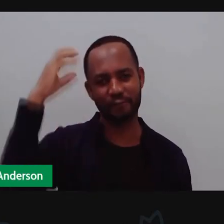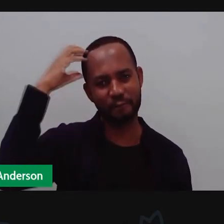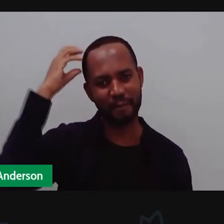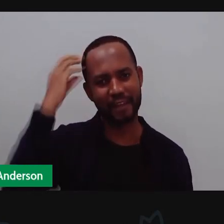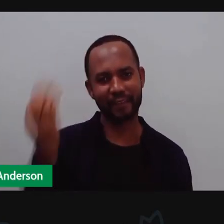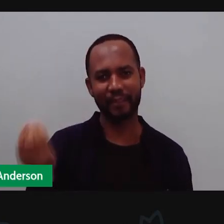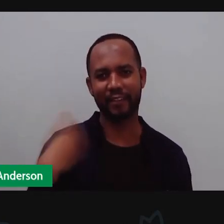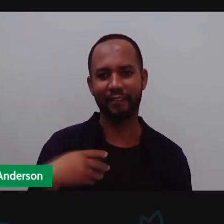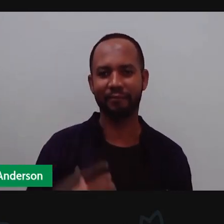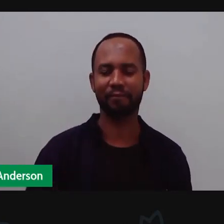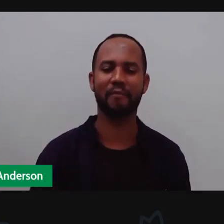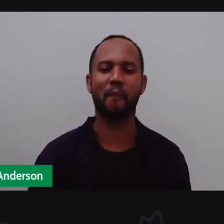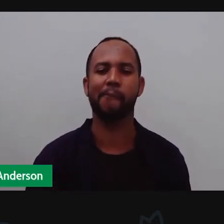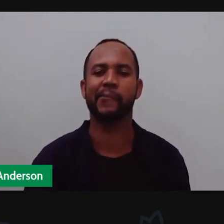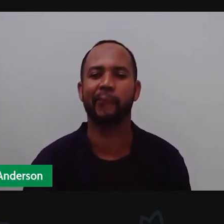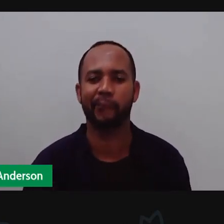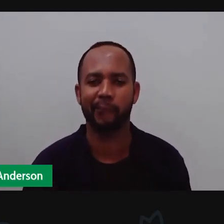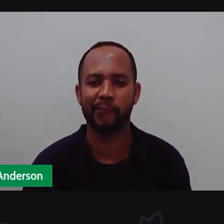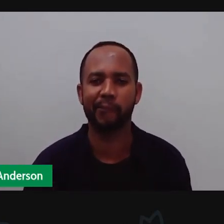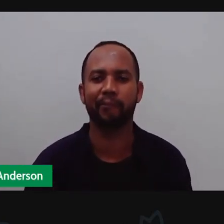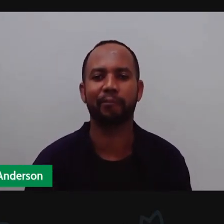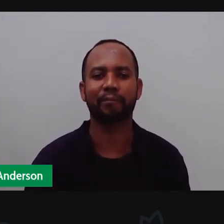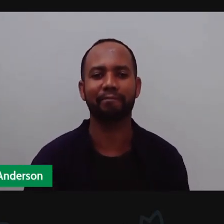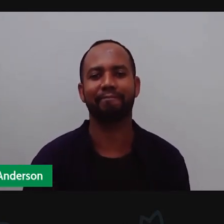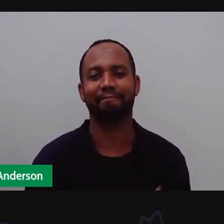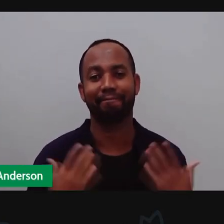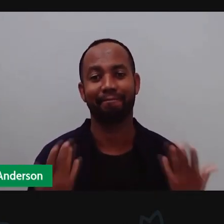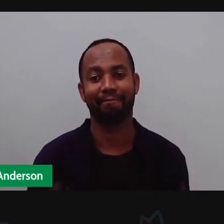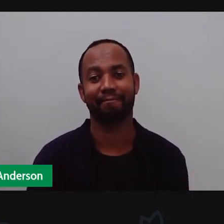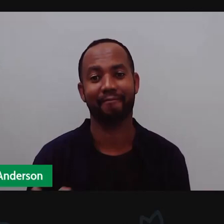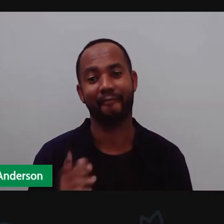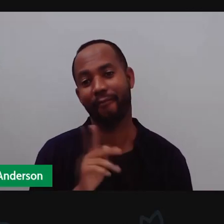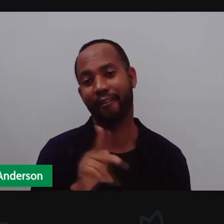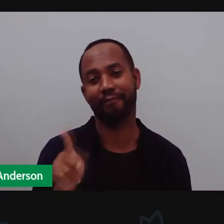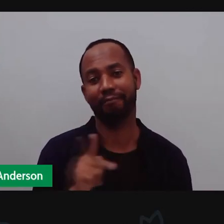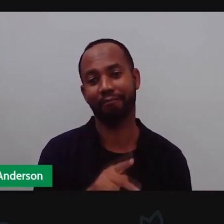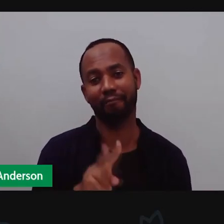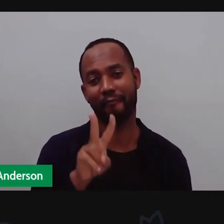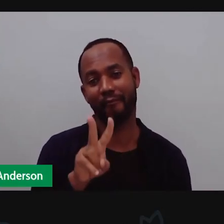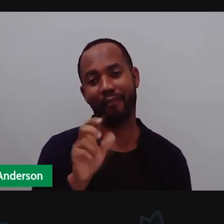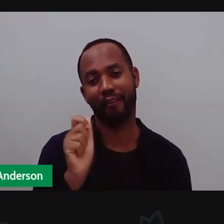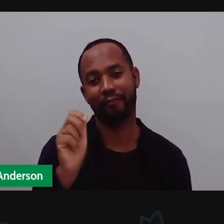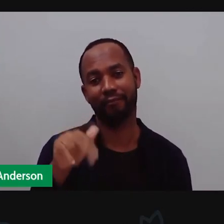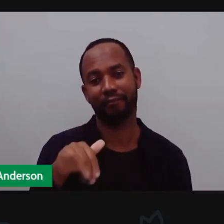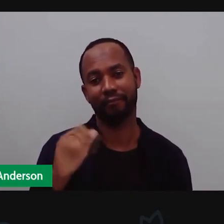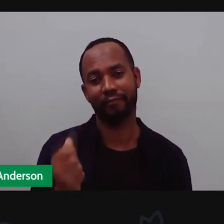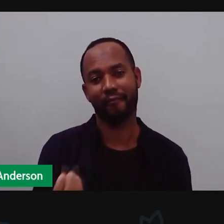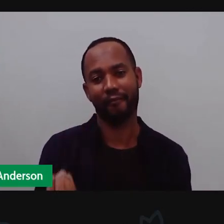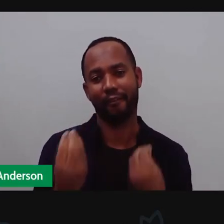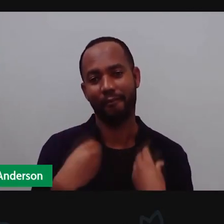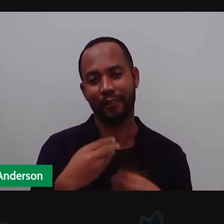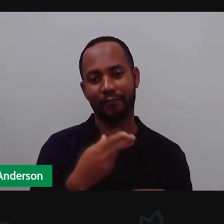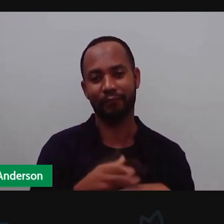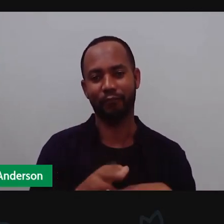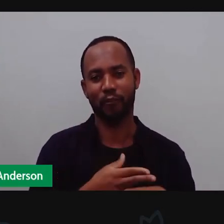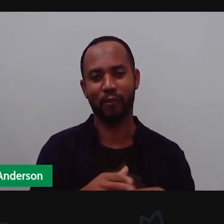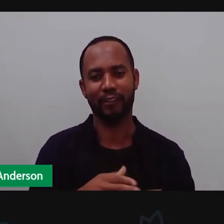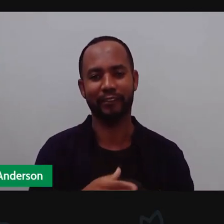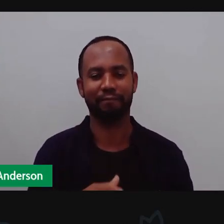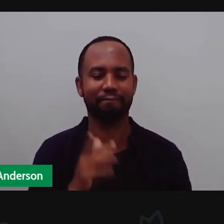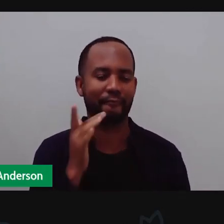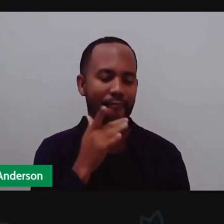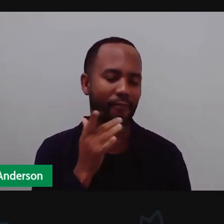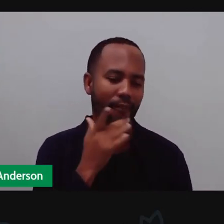ele e não me deu. Ou seja, Provânia gosta mais de Anderson do que de mim. Vocês acham isso certo? Nada justo, viu Provânia? Nada.